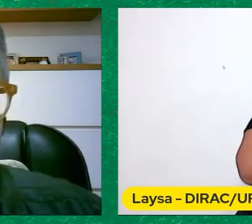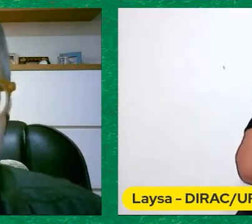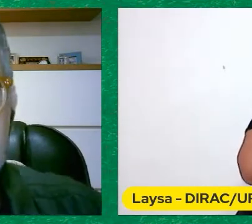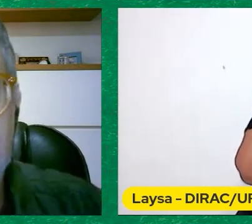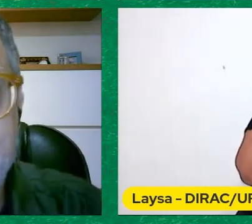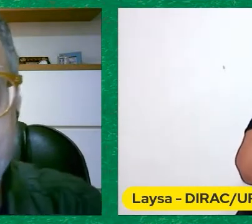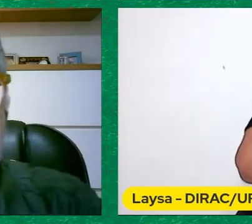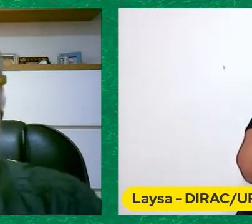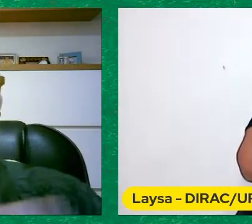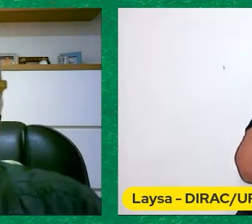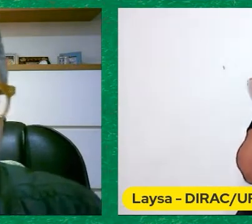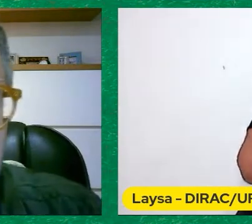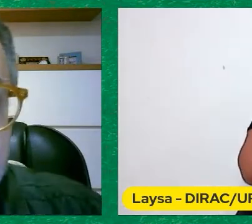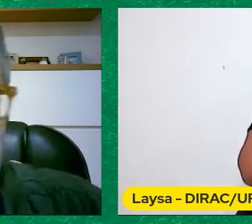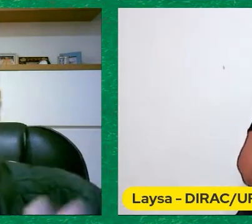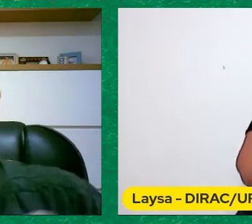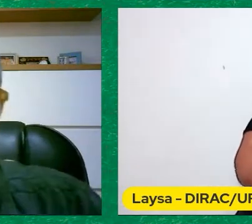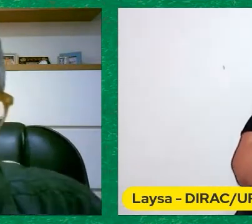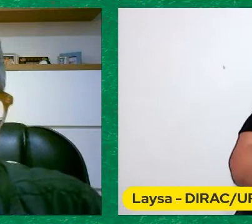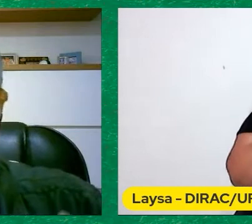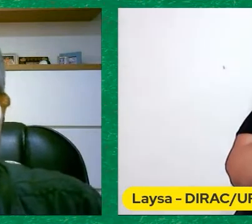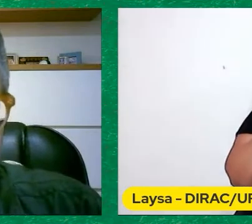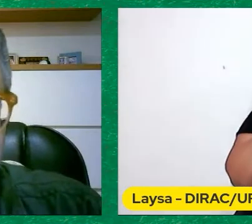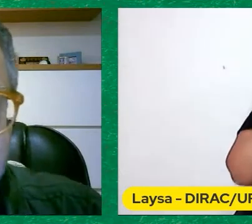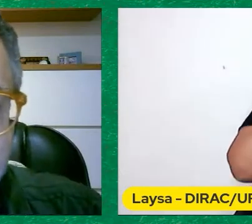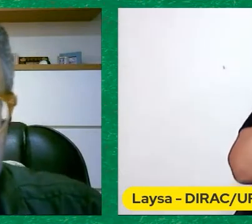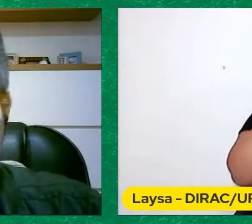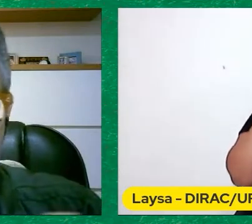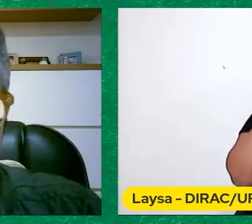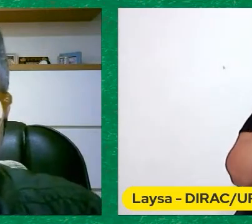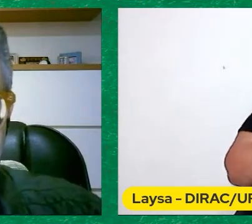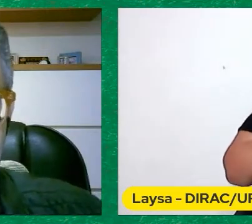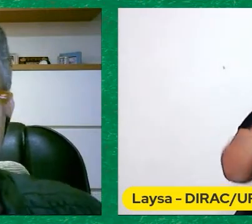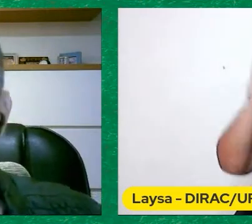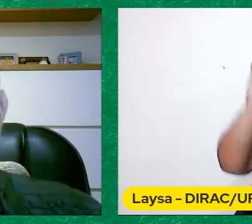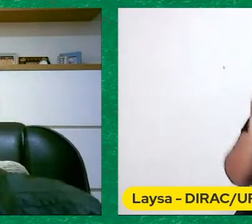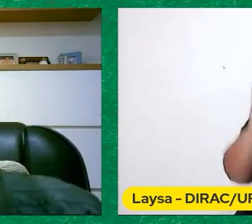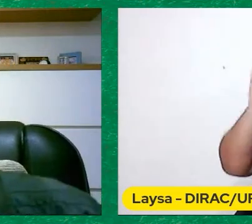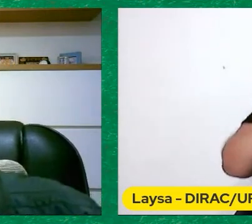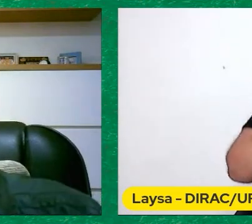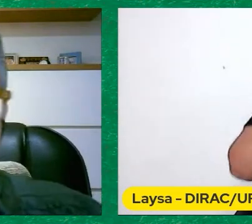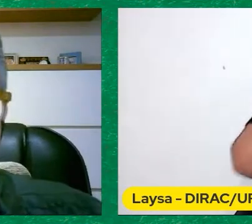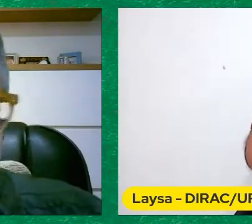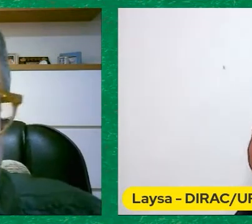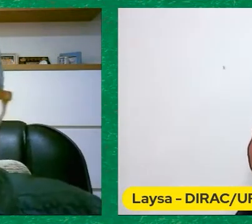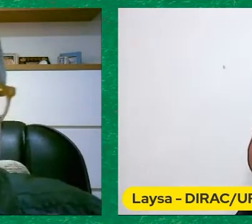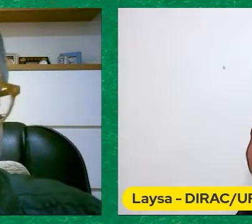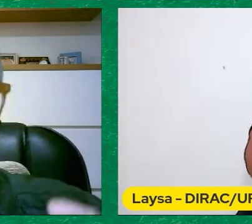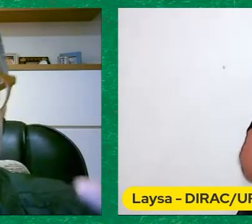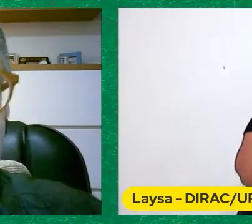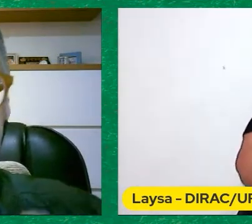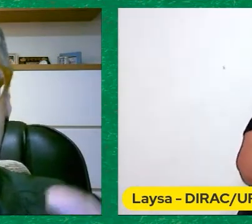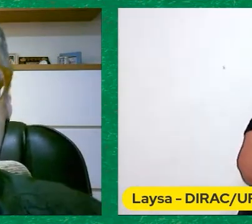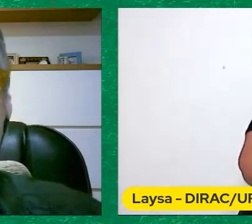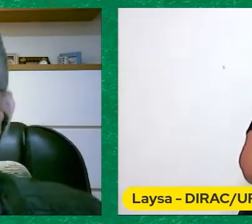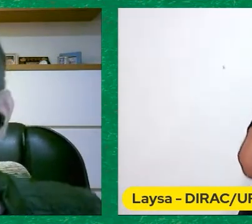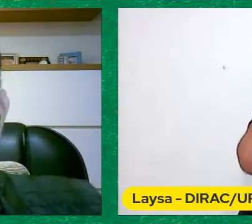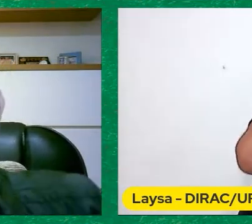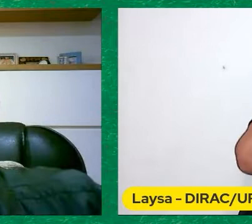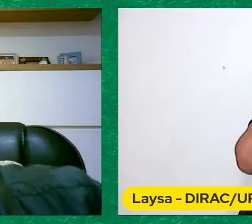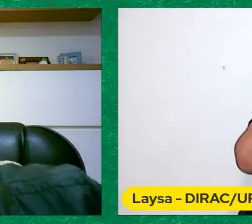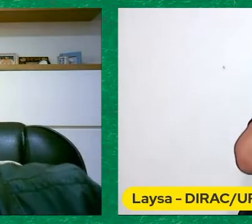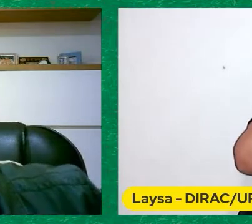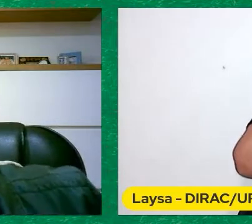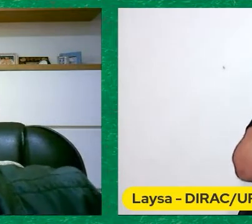do Cinema Novo Quanto do Cinema Marginal Era um filme que estava Entre esses dois campos ali Não sabia bem o que era Aquela